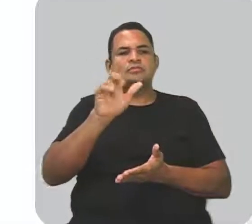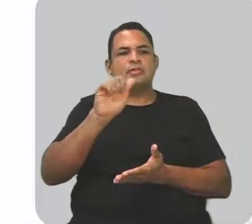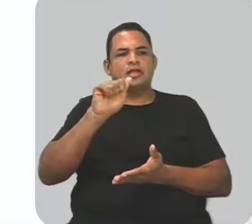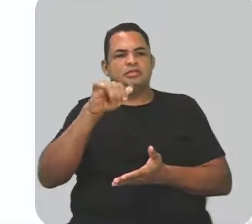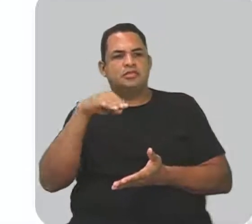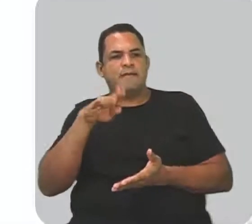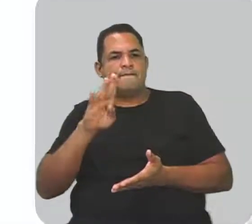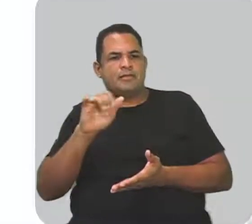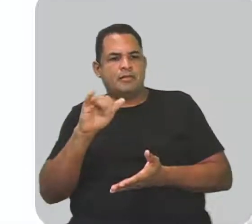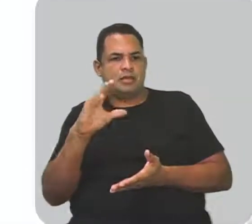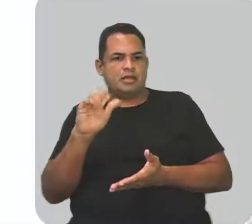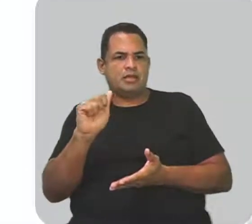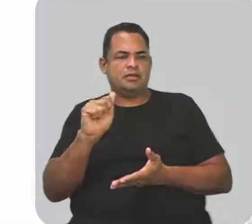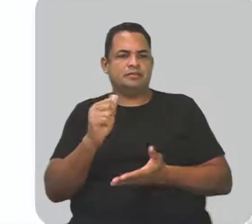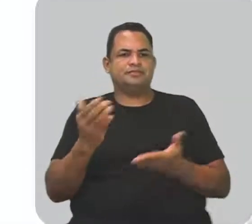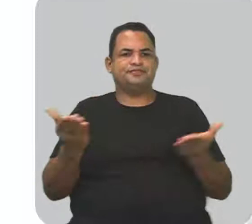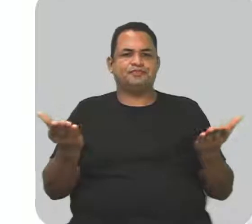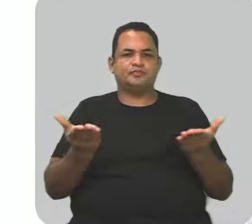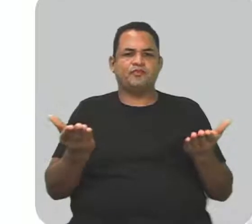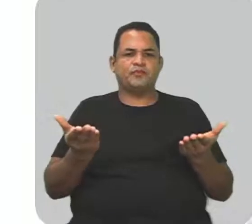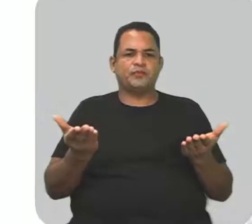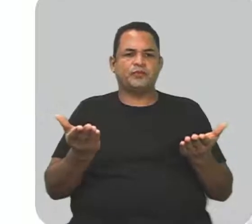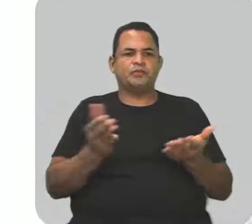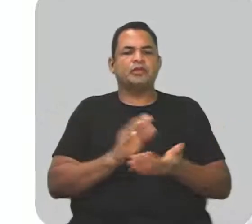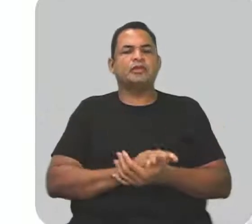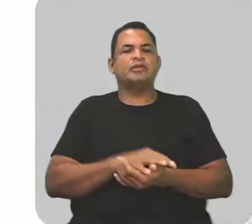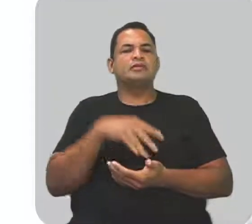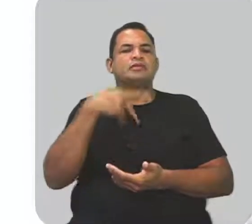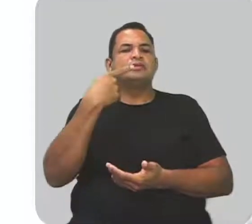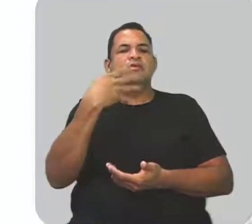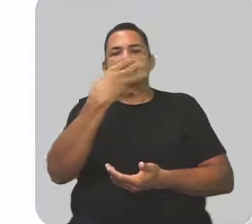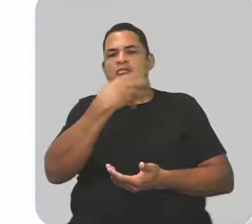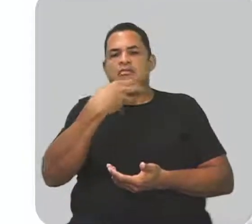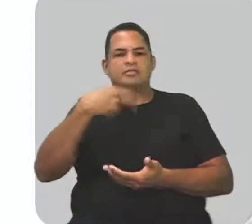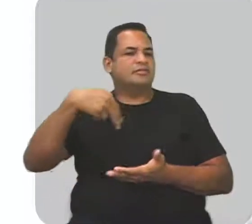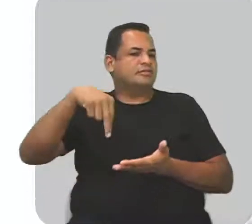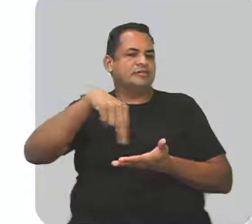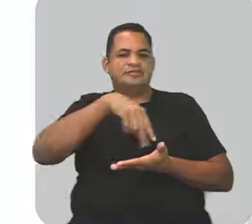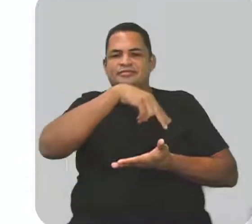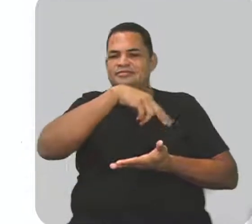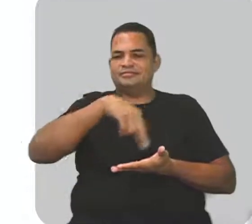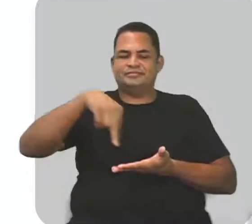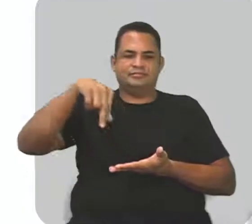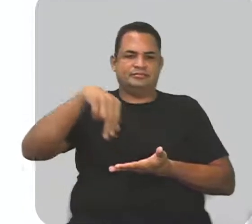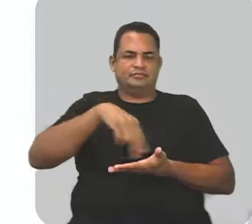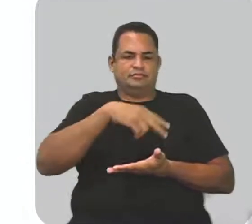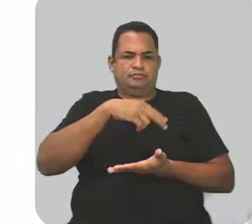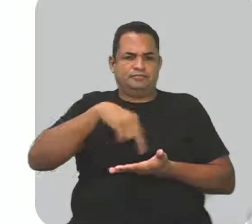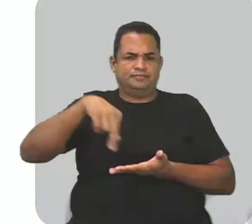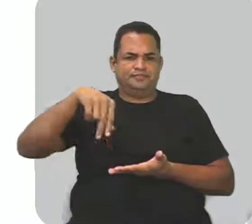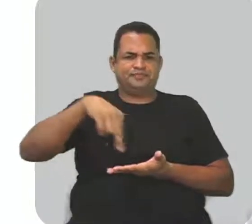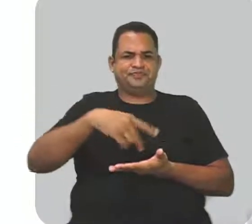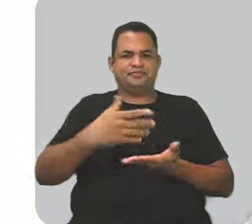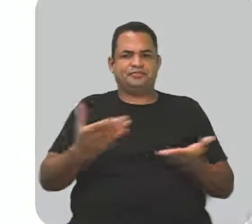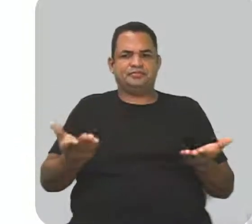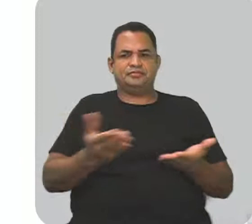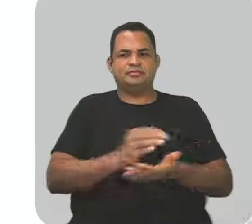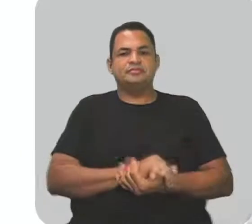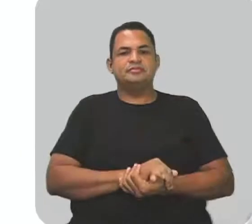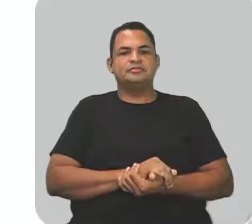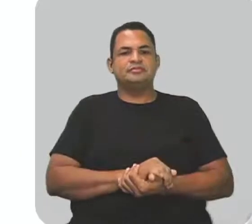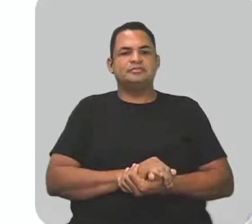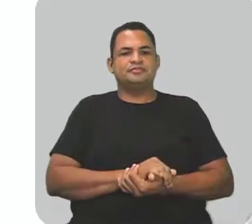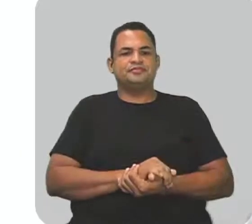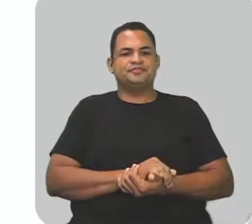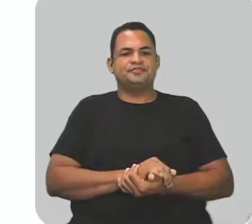branca, né? Ó, hoje você falou que é cantar, né? E dançar. É assim, aluno. Tá vendo aí, né?